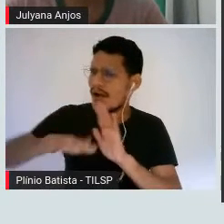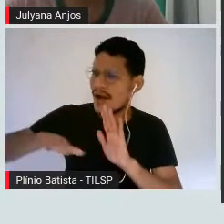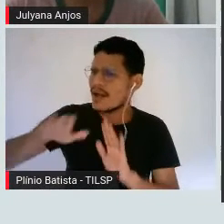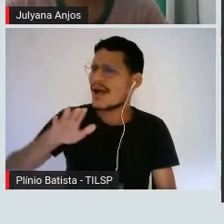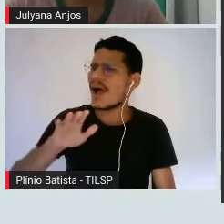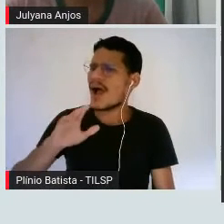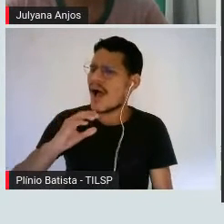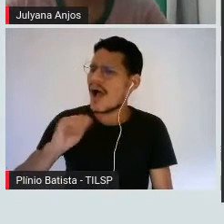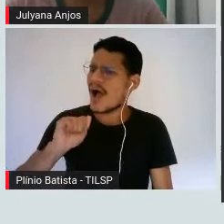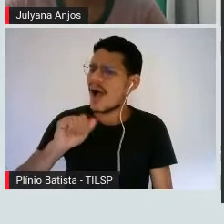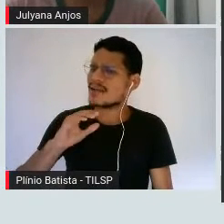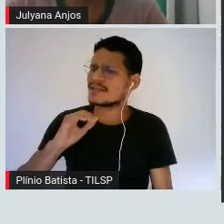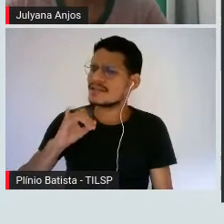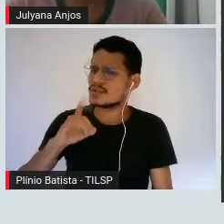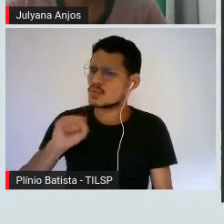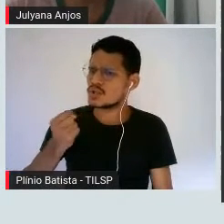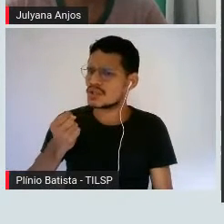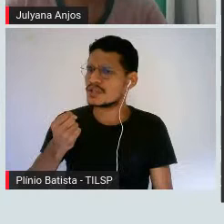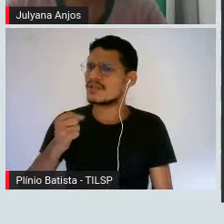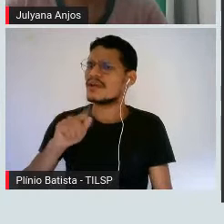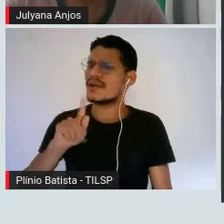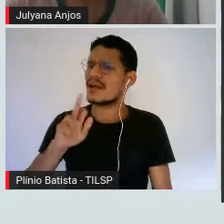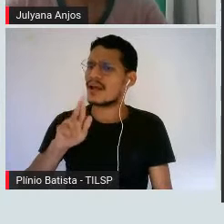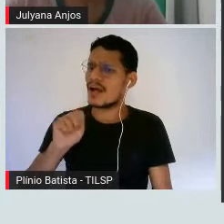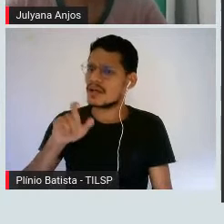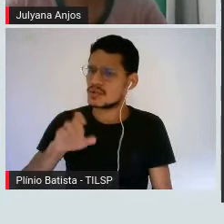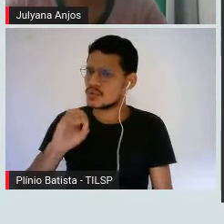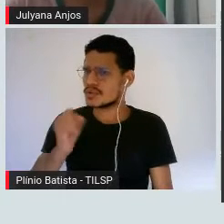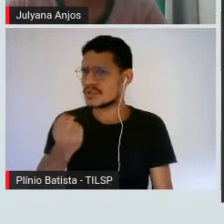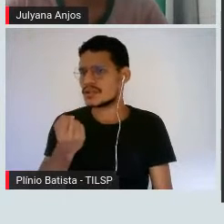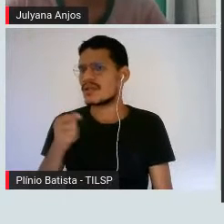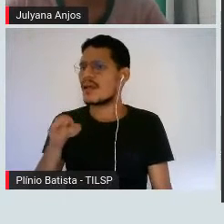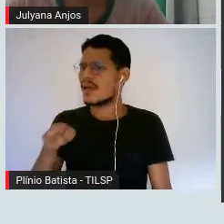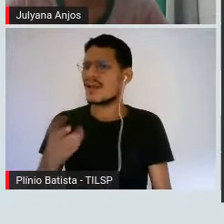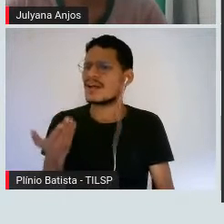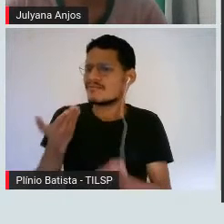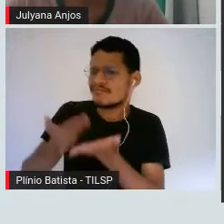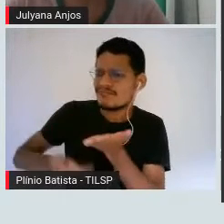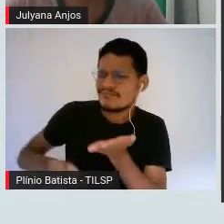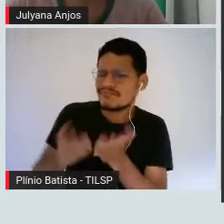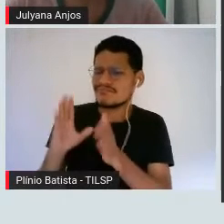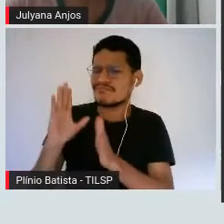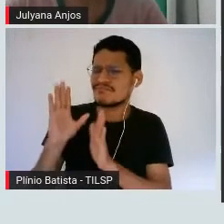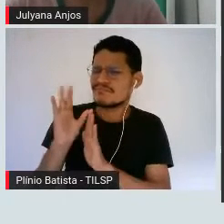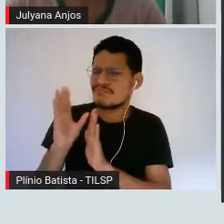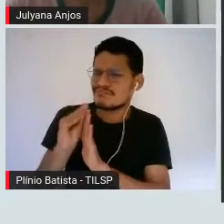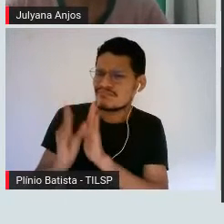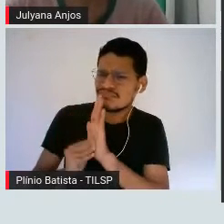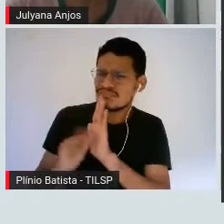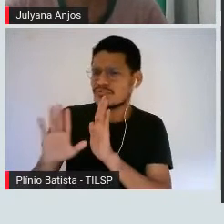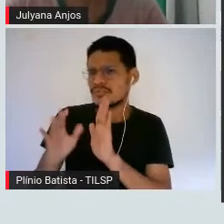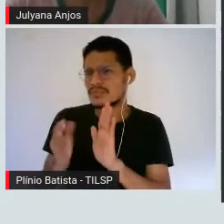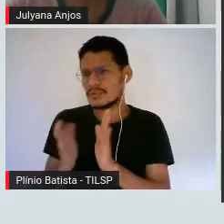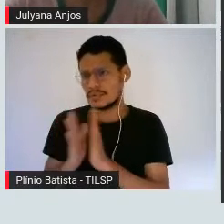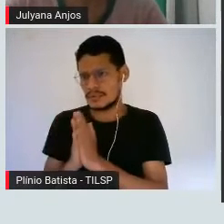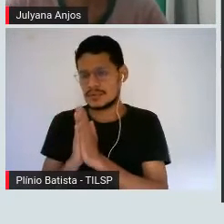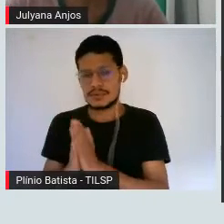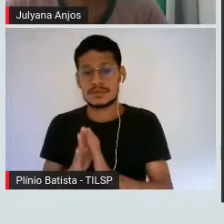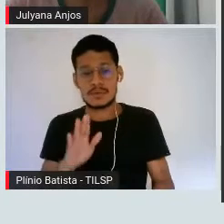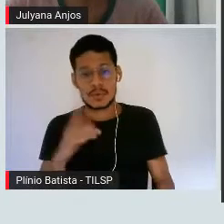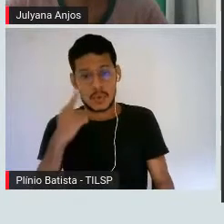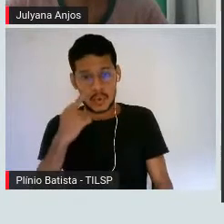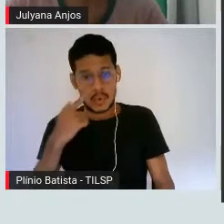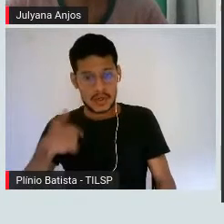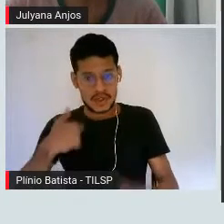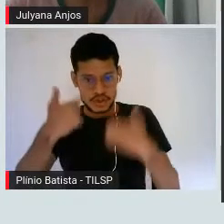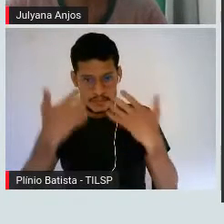perdida e ela pediu só para dar um... isso. Obrigado. Mas não é para explicar